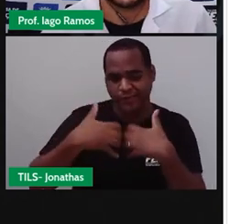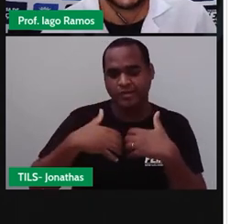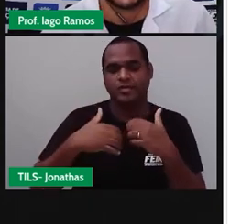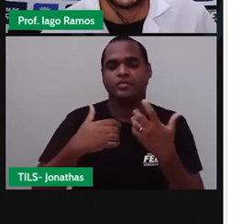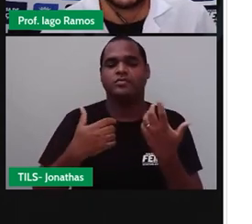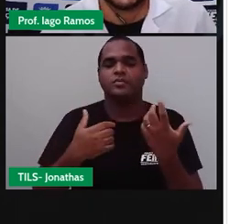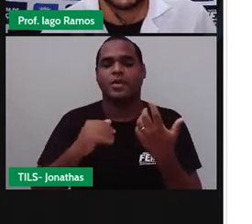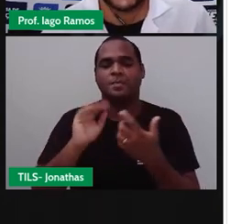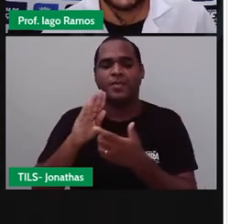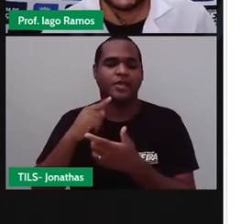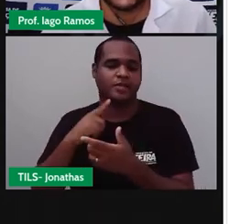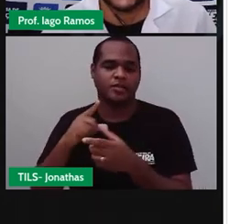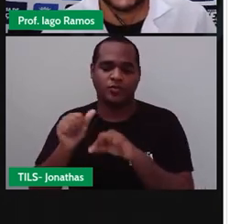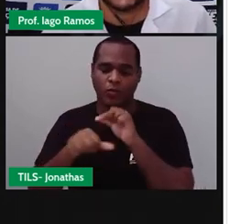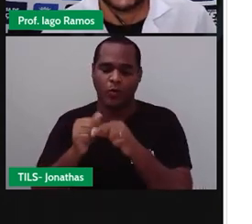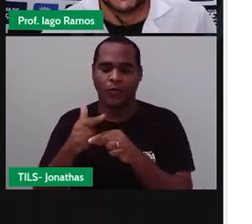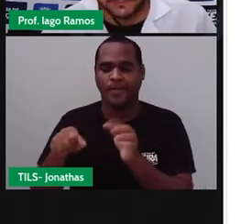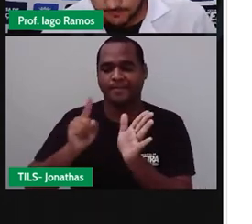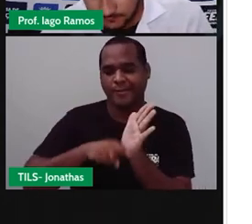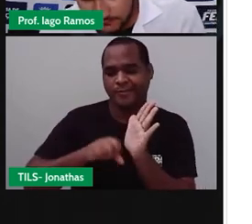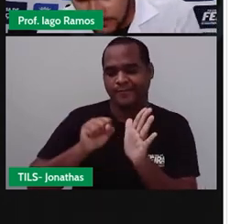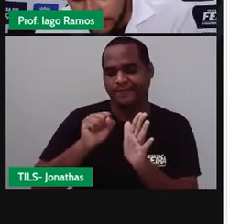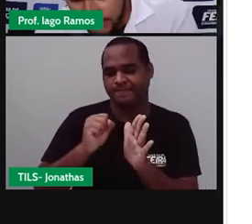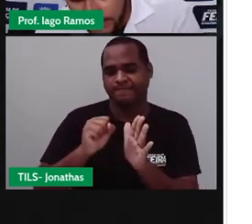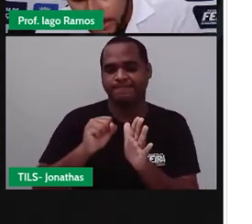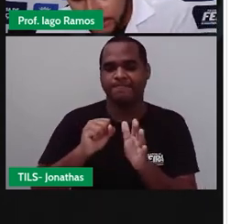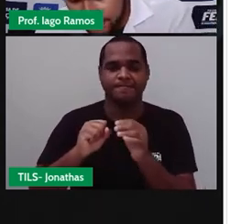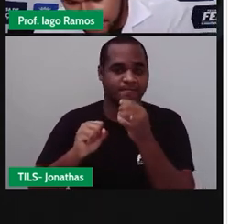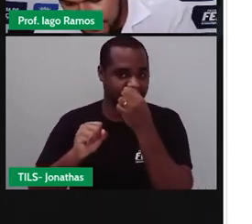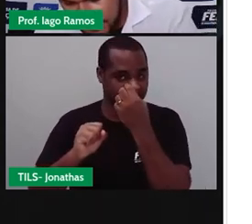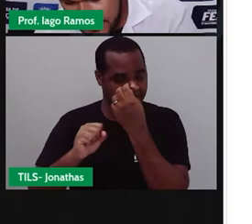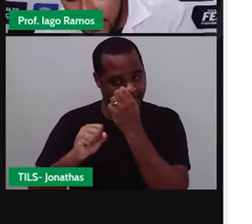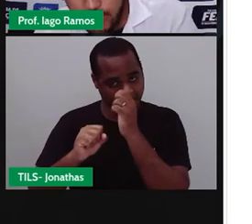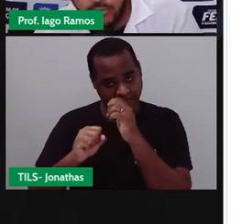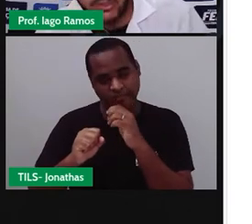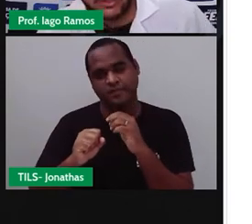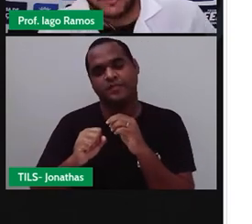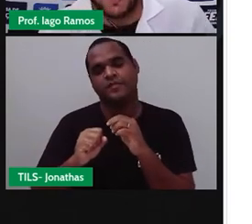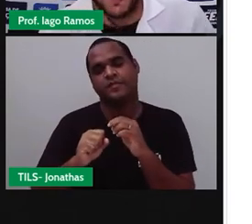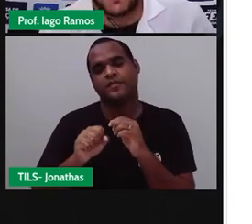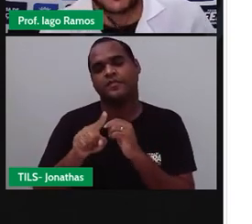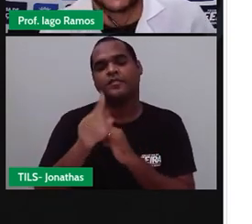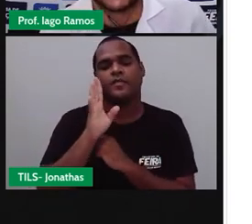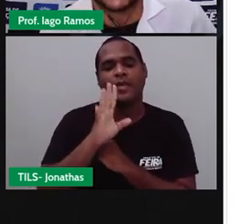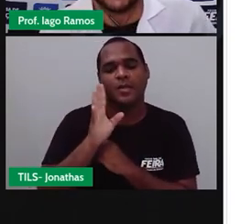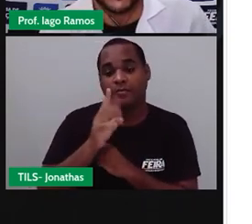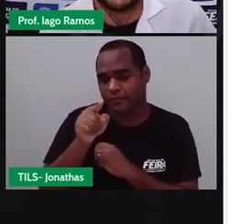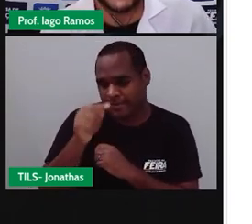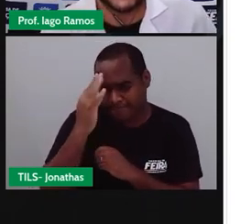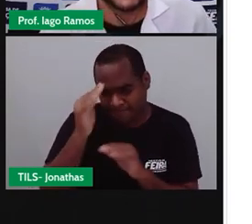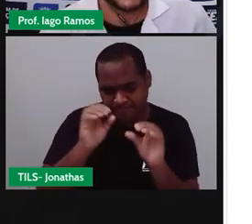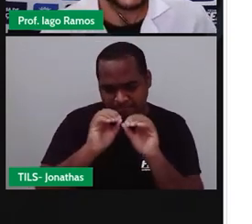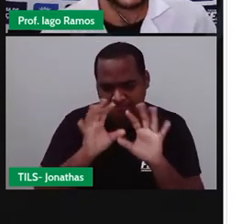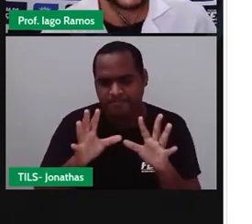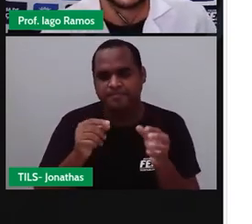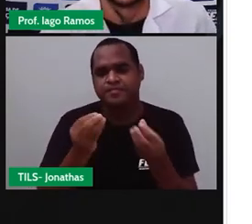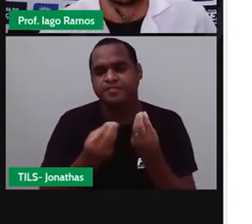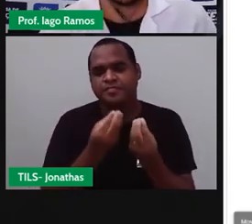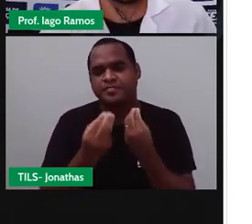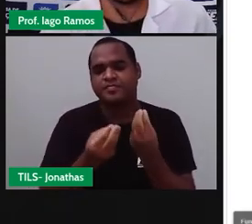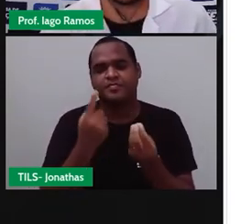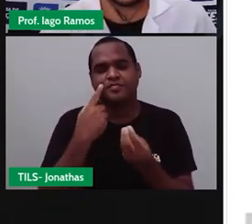8. Então, aqui vai dar menos 8. E aí, fica legal agora, porque veja só,